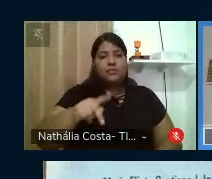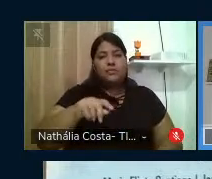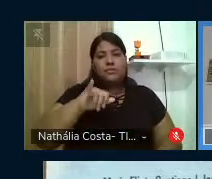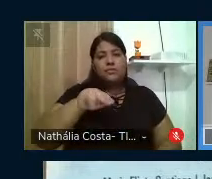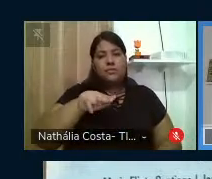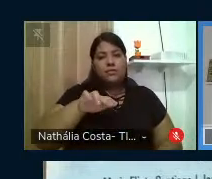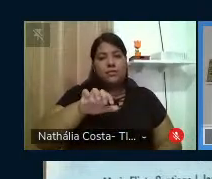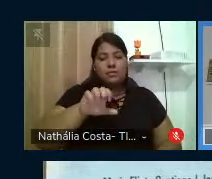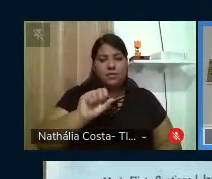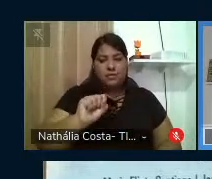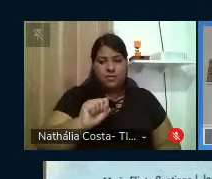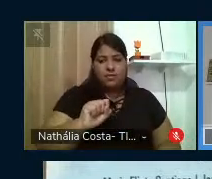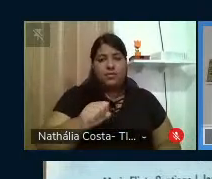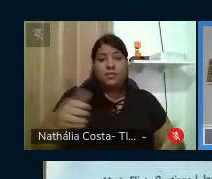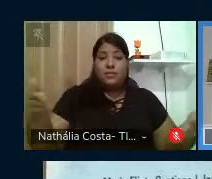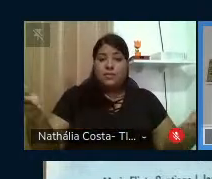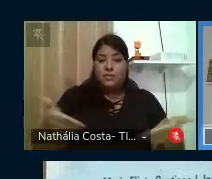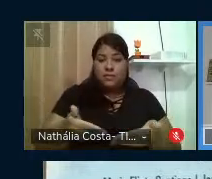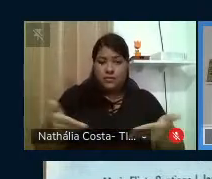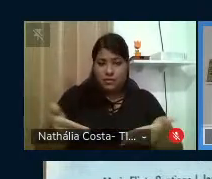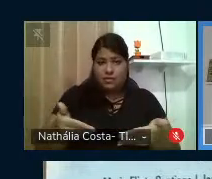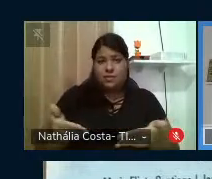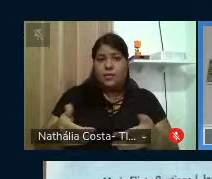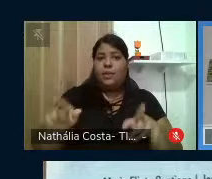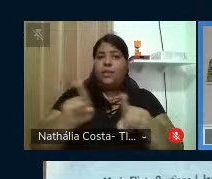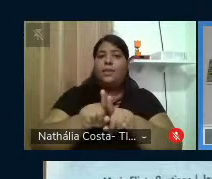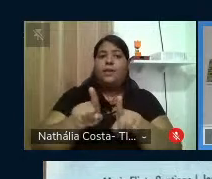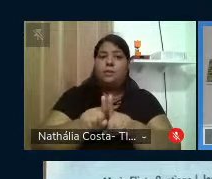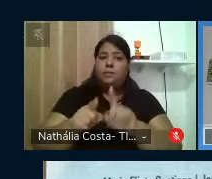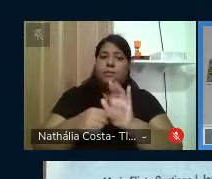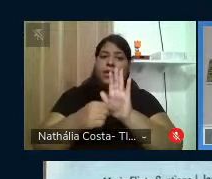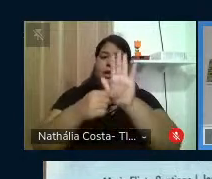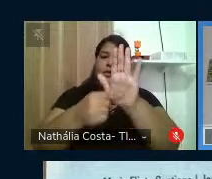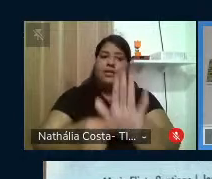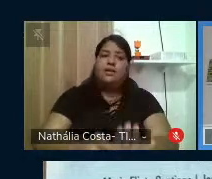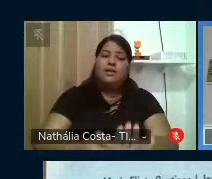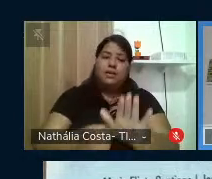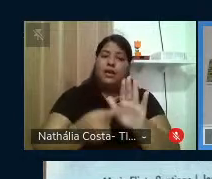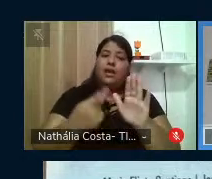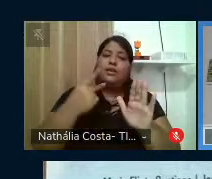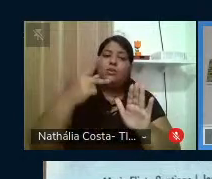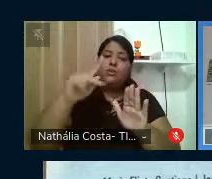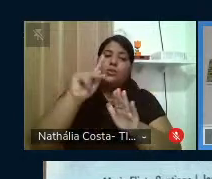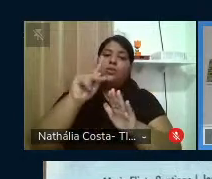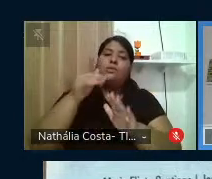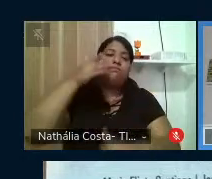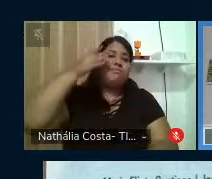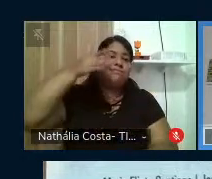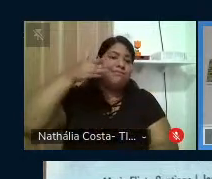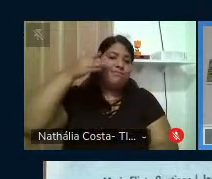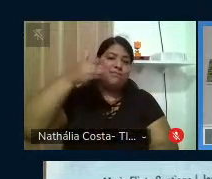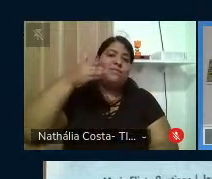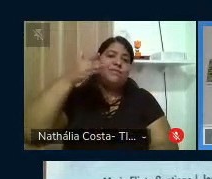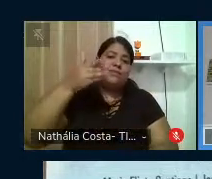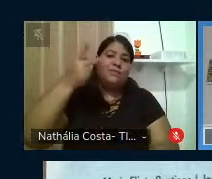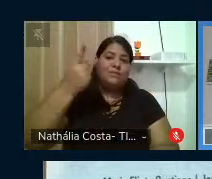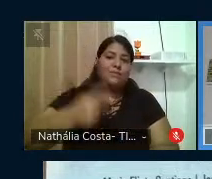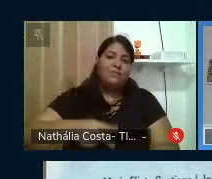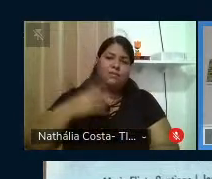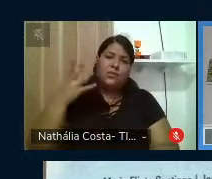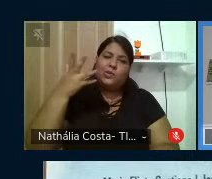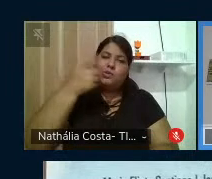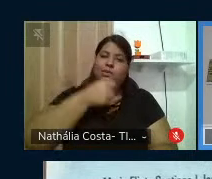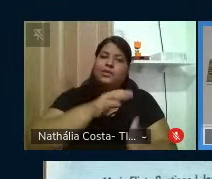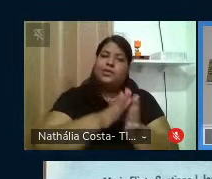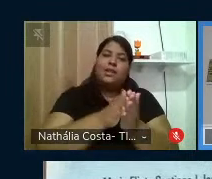Pornari para aqui também apresentar a sua contribuição neste bonito livro